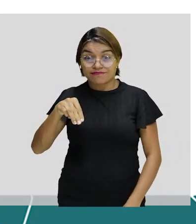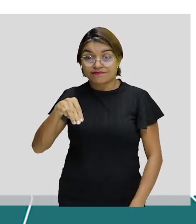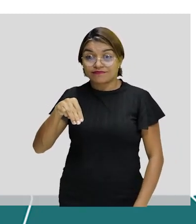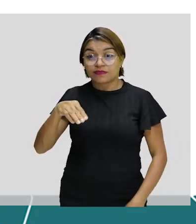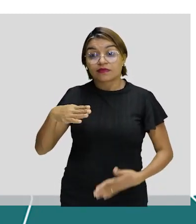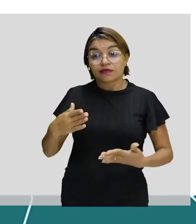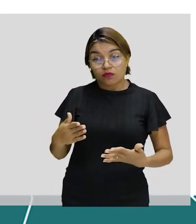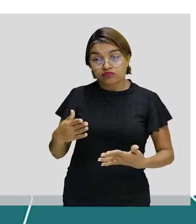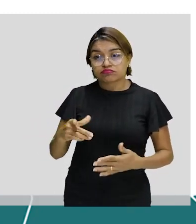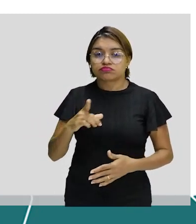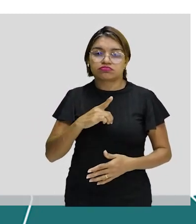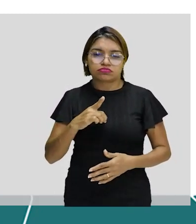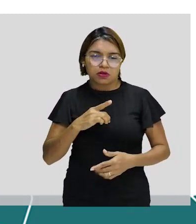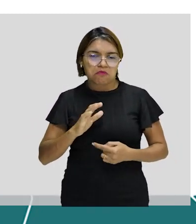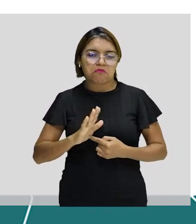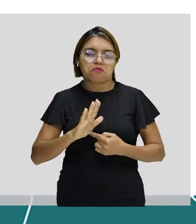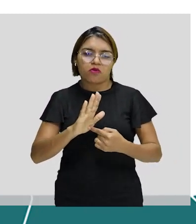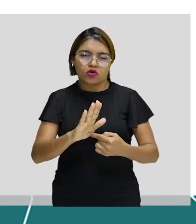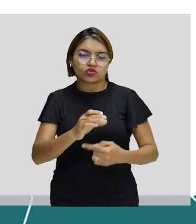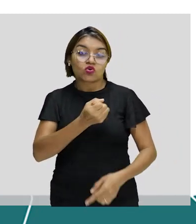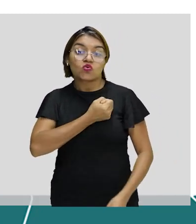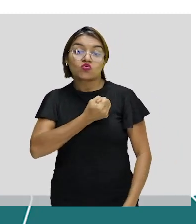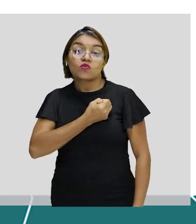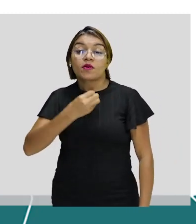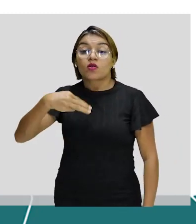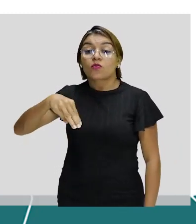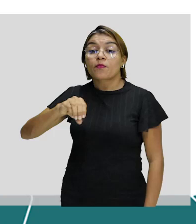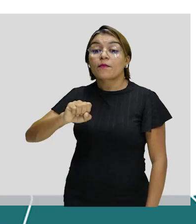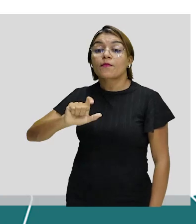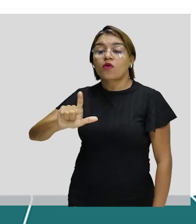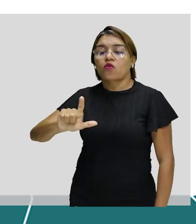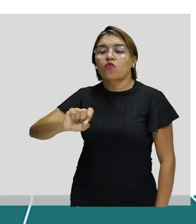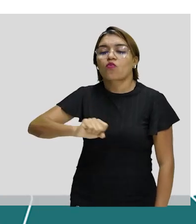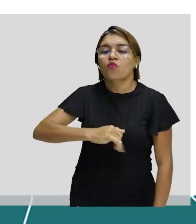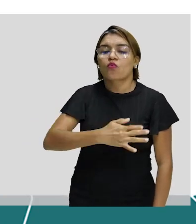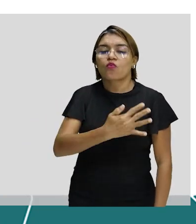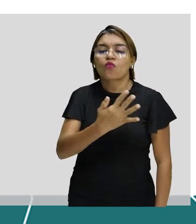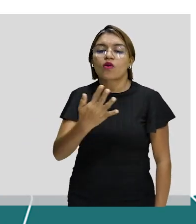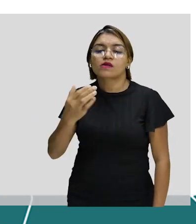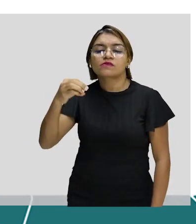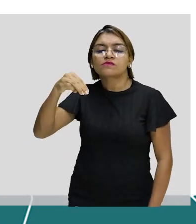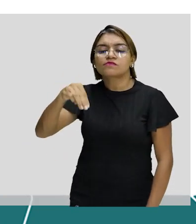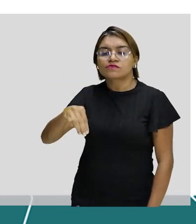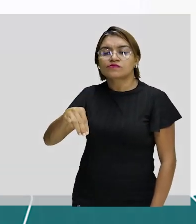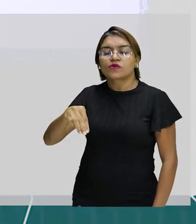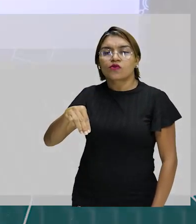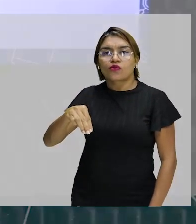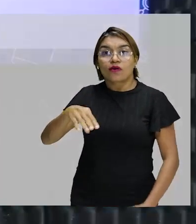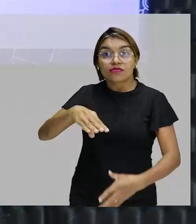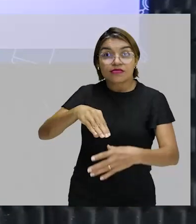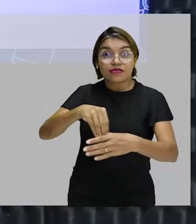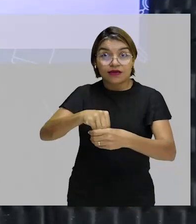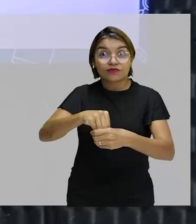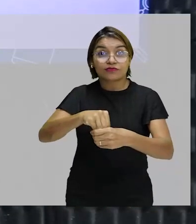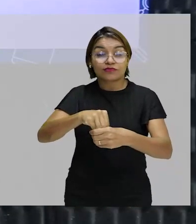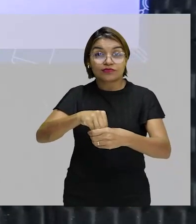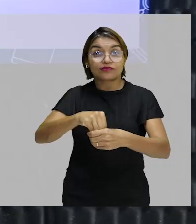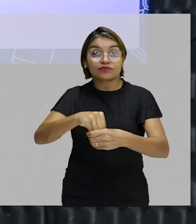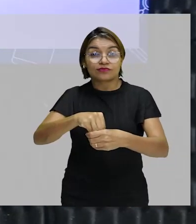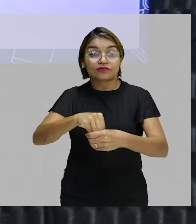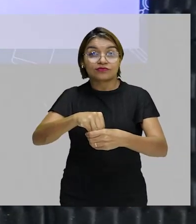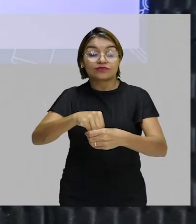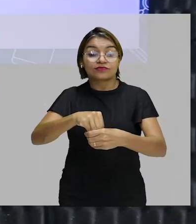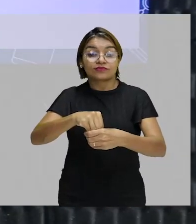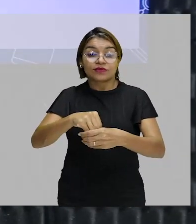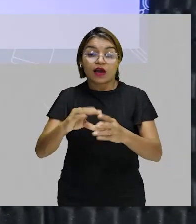dados, pode-se determinar o número de mols, ou seja, a quantidade de mols presentes naquela